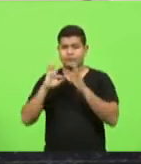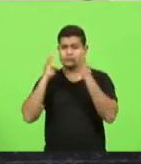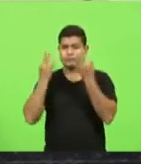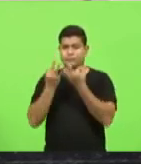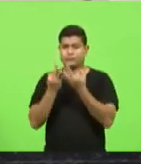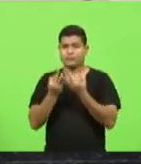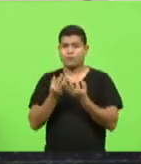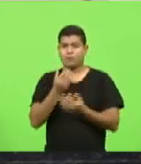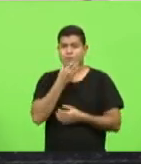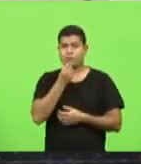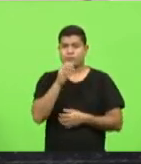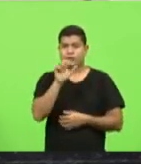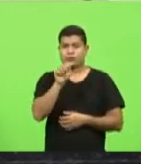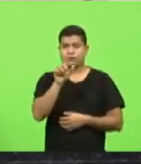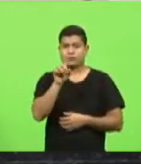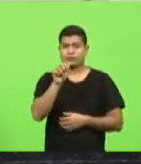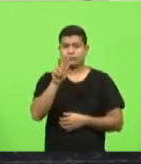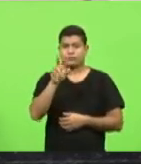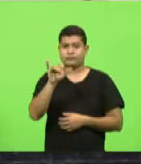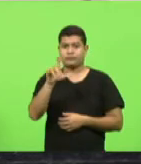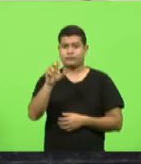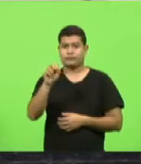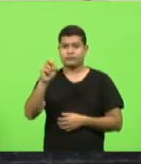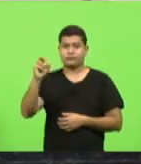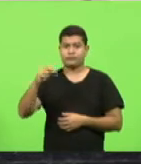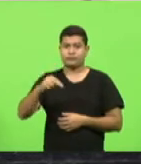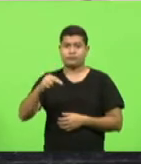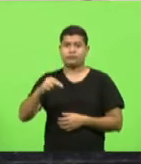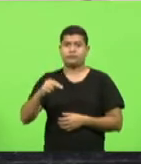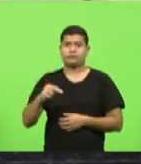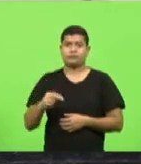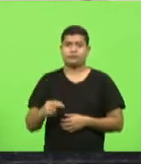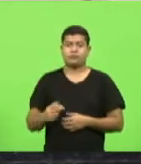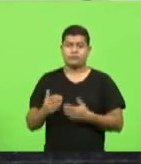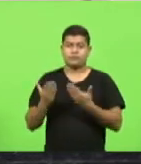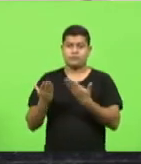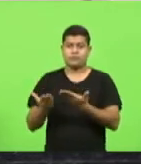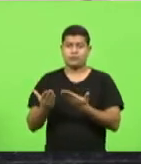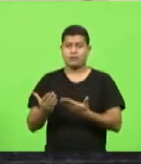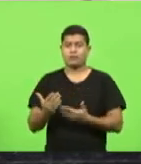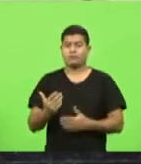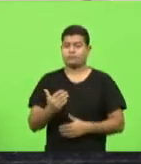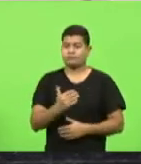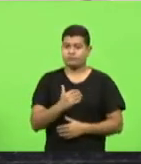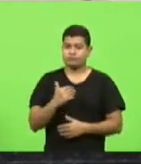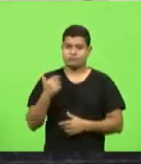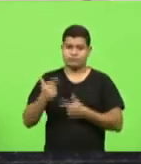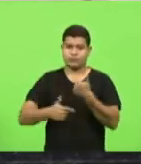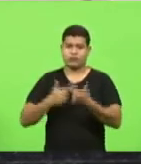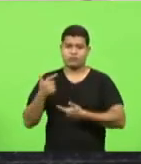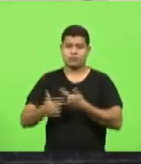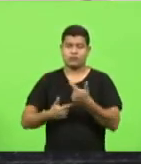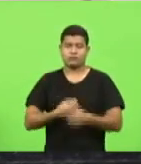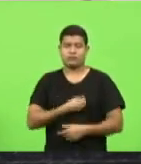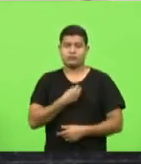Adavilson Teles por sua vida e obra em discussão